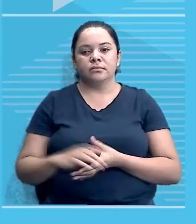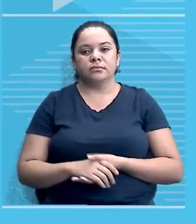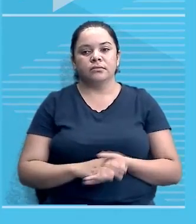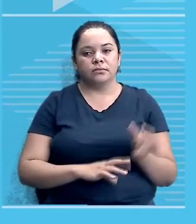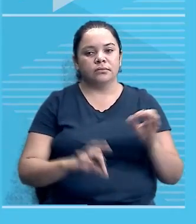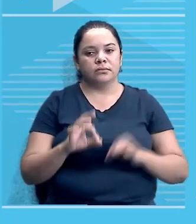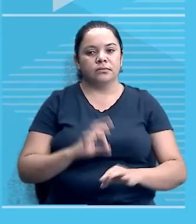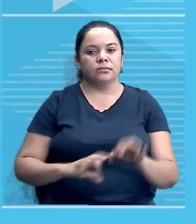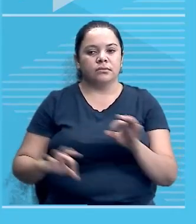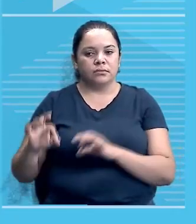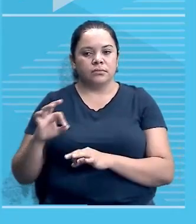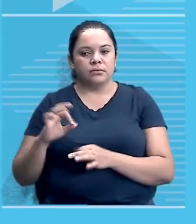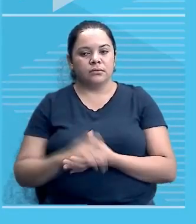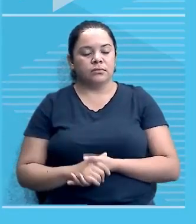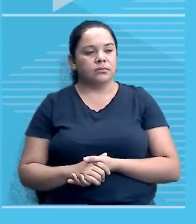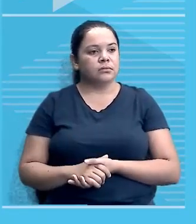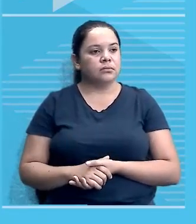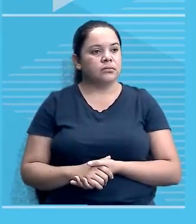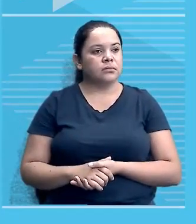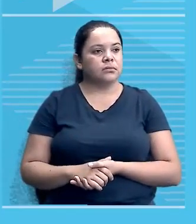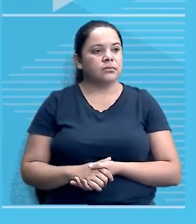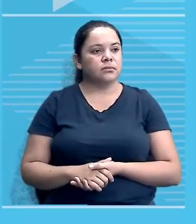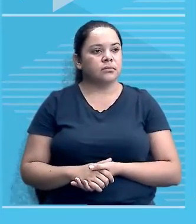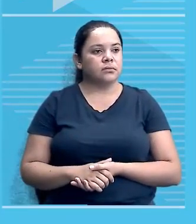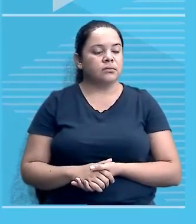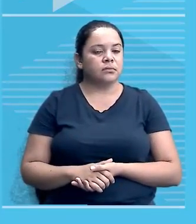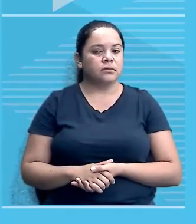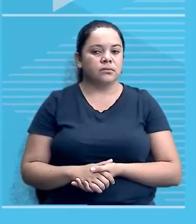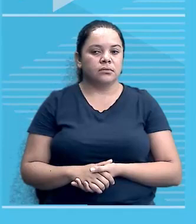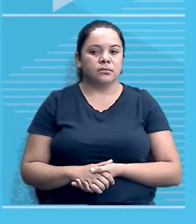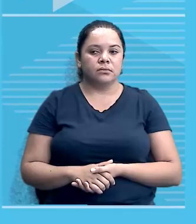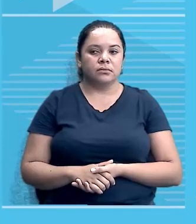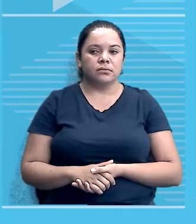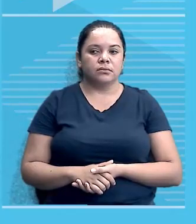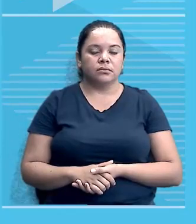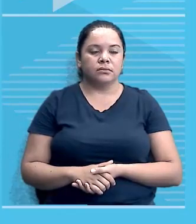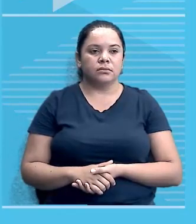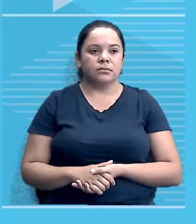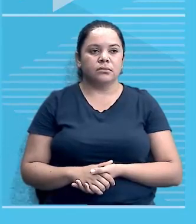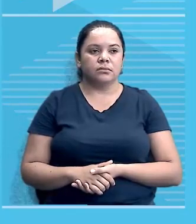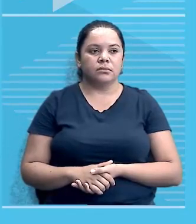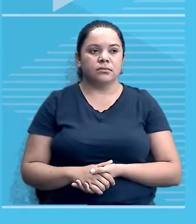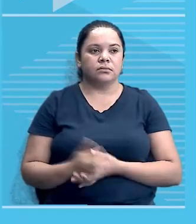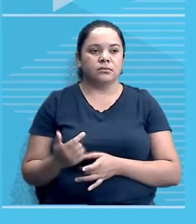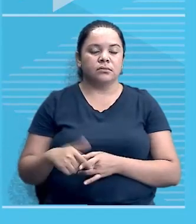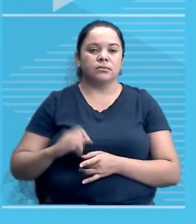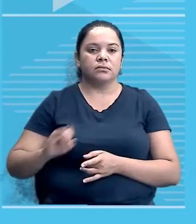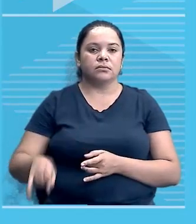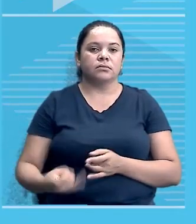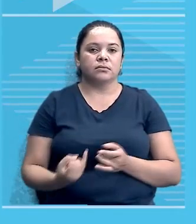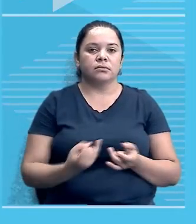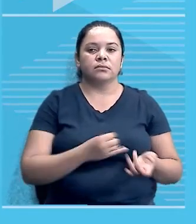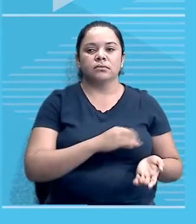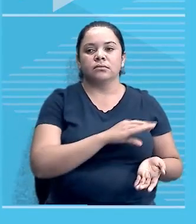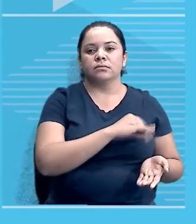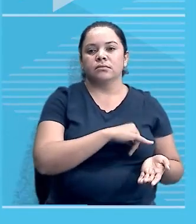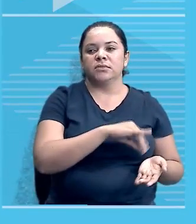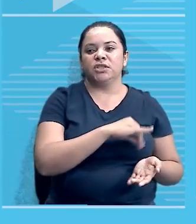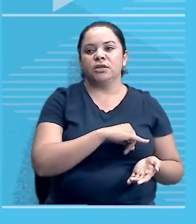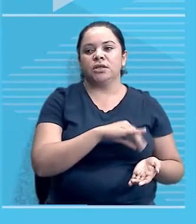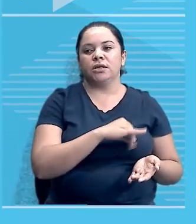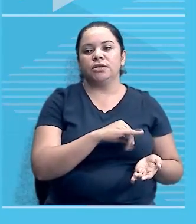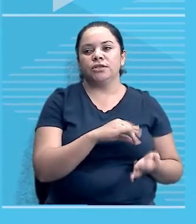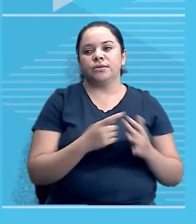a esses polos de influência, o que favoreceu os capitalistas e socialistas, visto que esses países